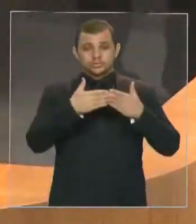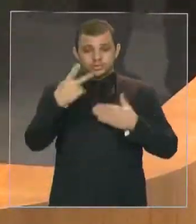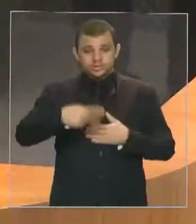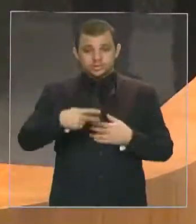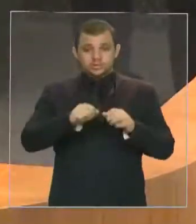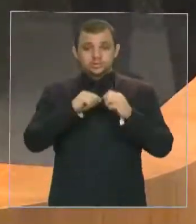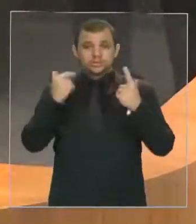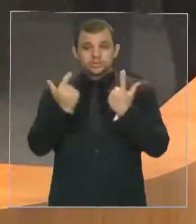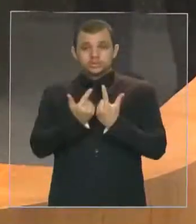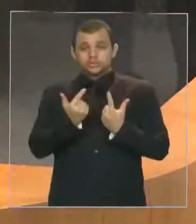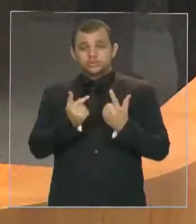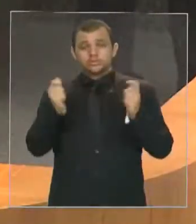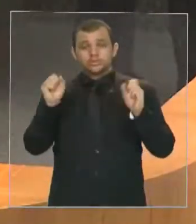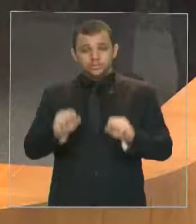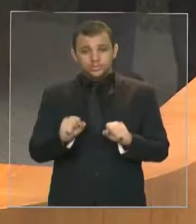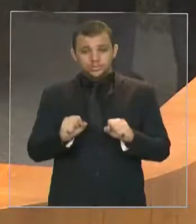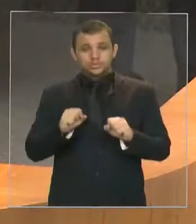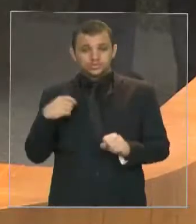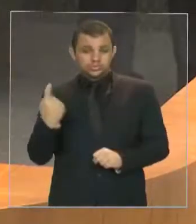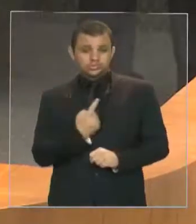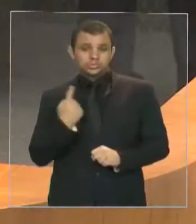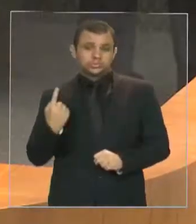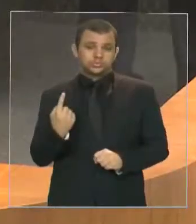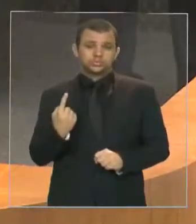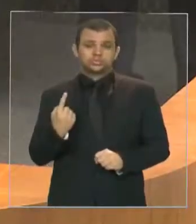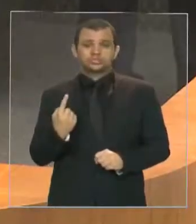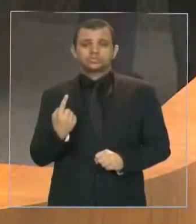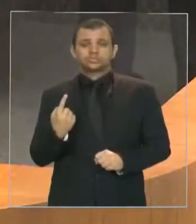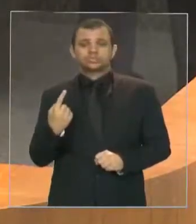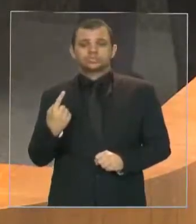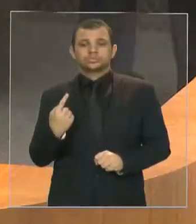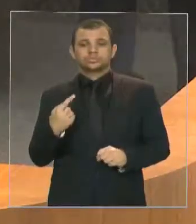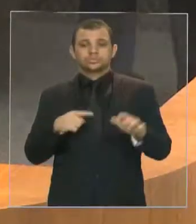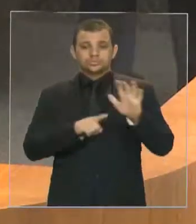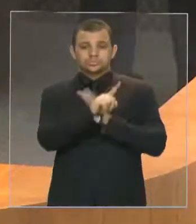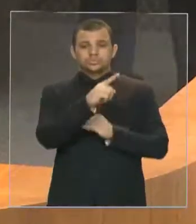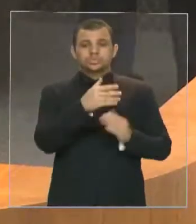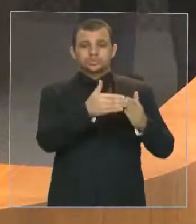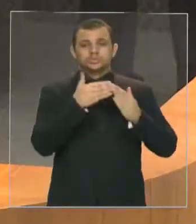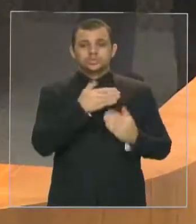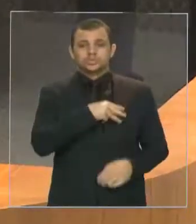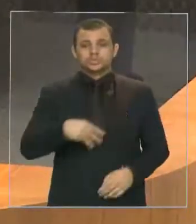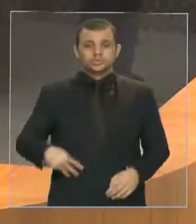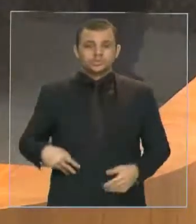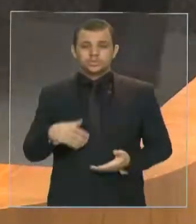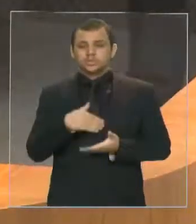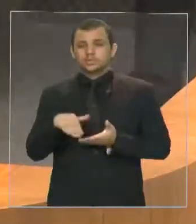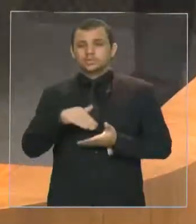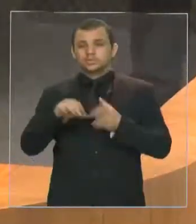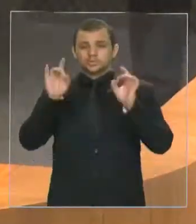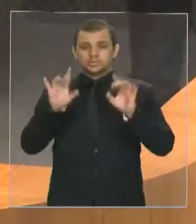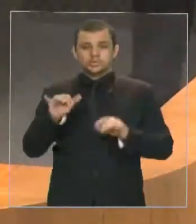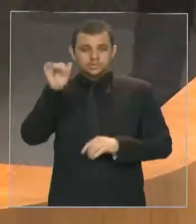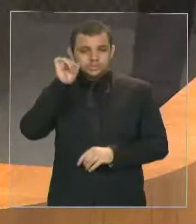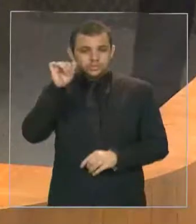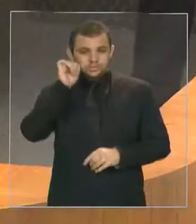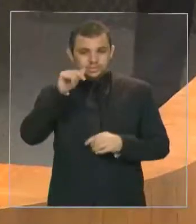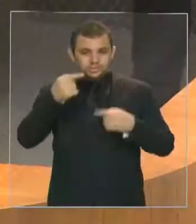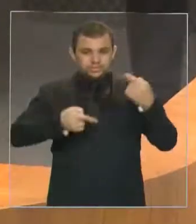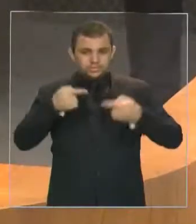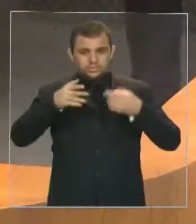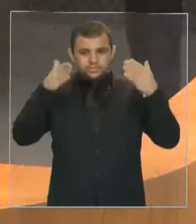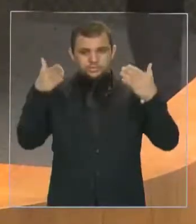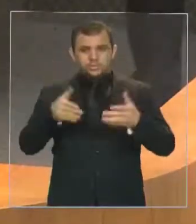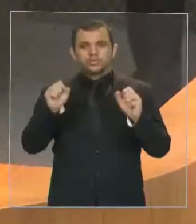Casa, para que a nossa, a Ministra da Secretaria Especial da Mulher, de Política para as Mulheres,